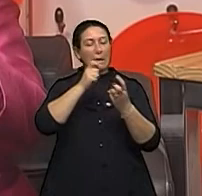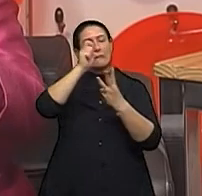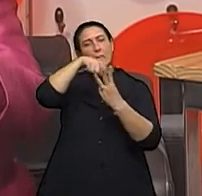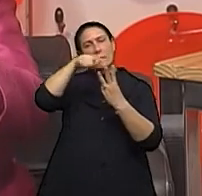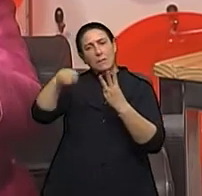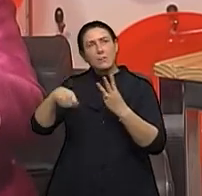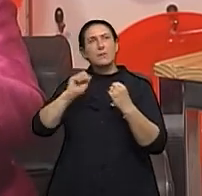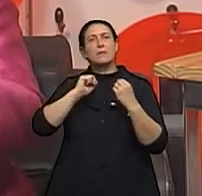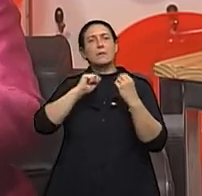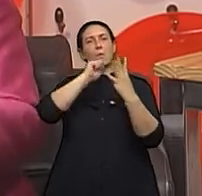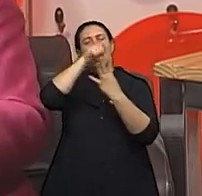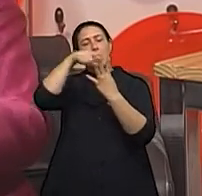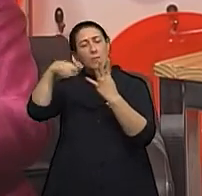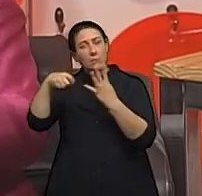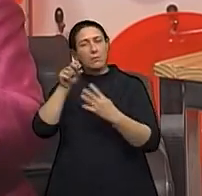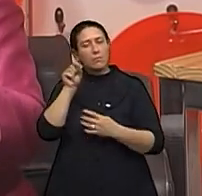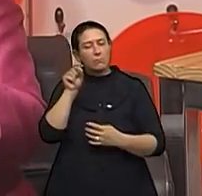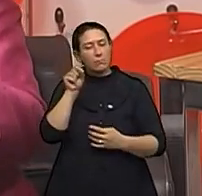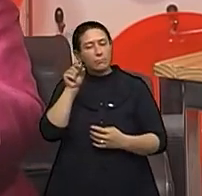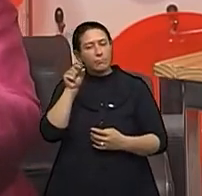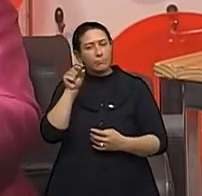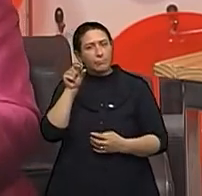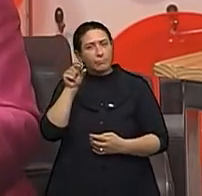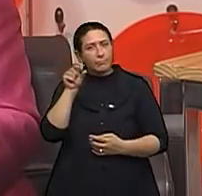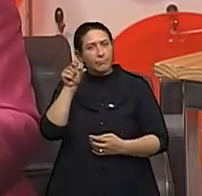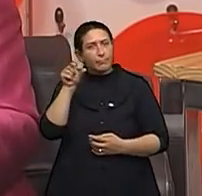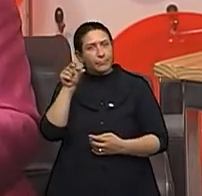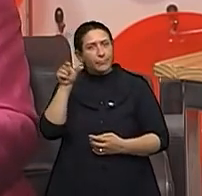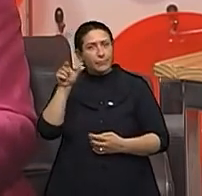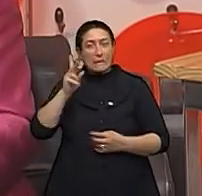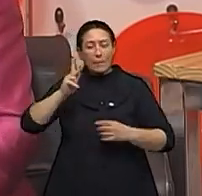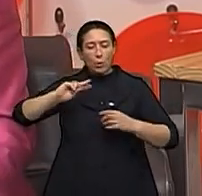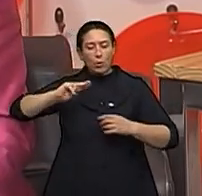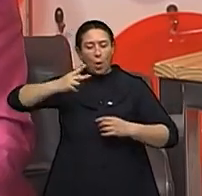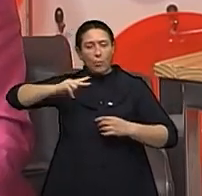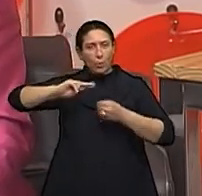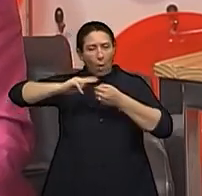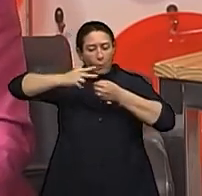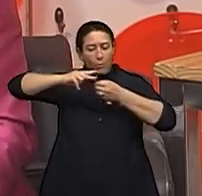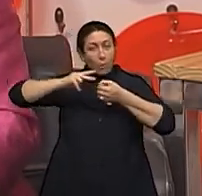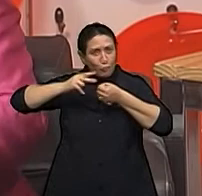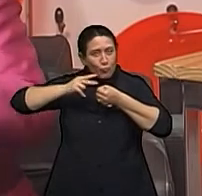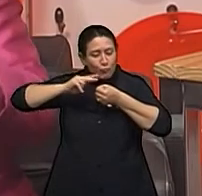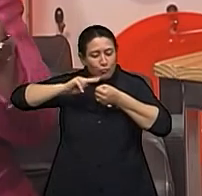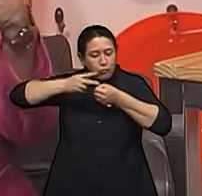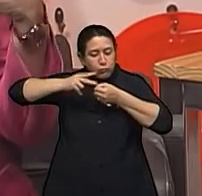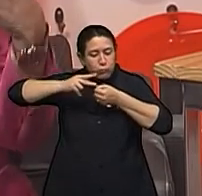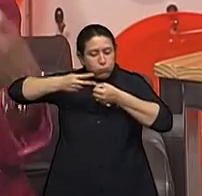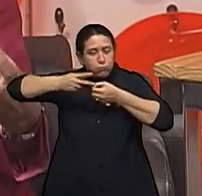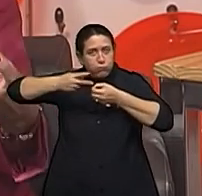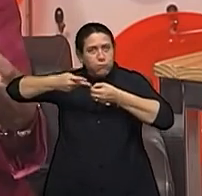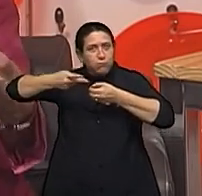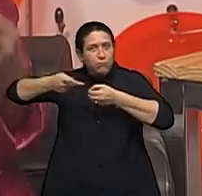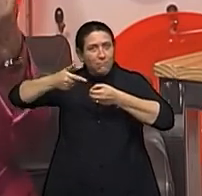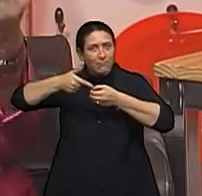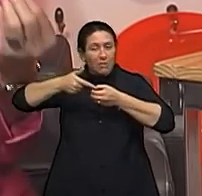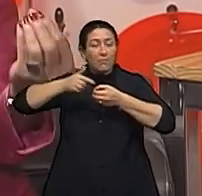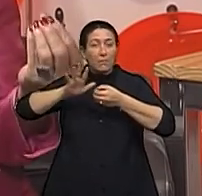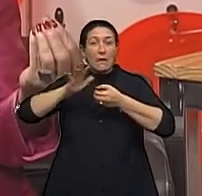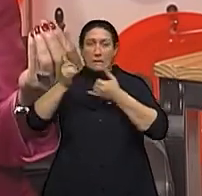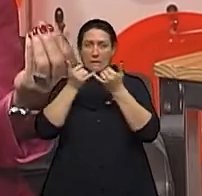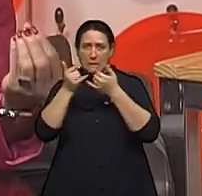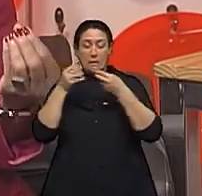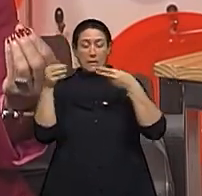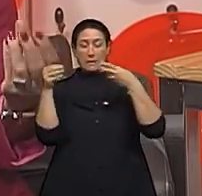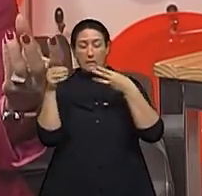meses, vai aumentando o tumor, dobrando o tamanho do tumor. Então, para uma célula virar um câncer de um